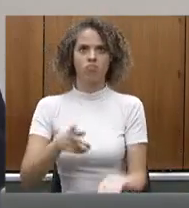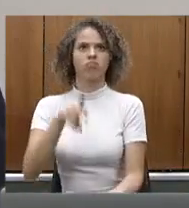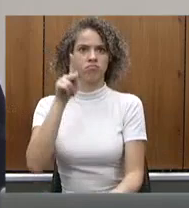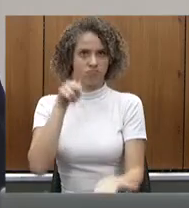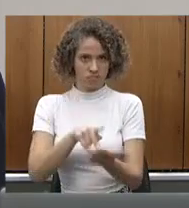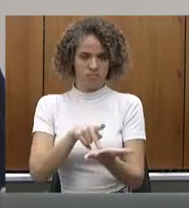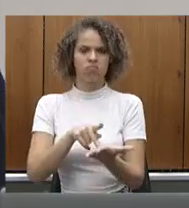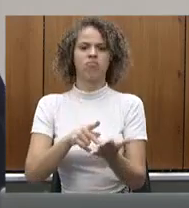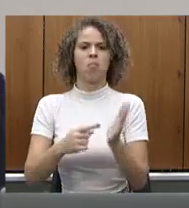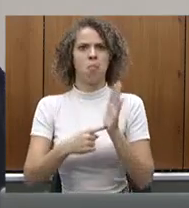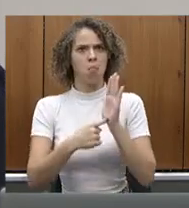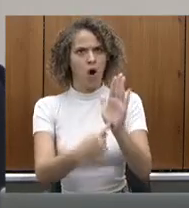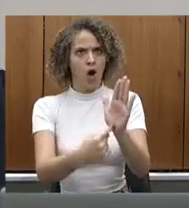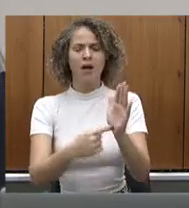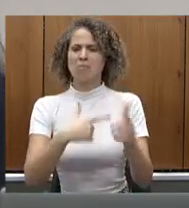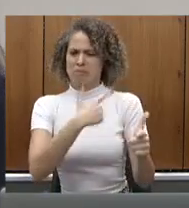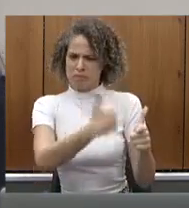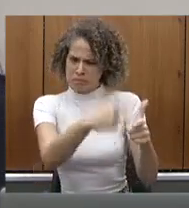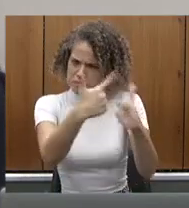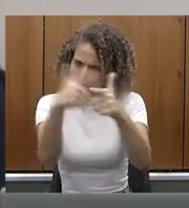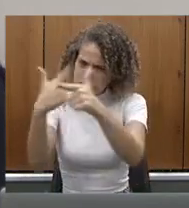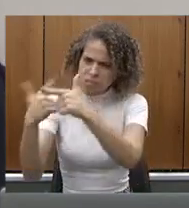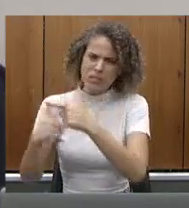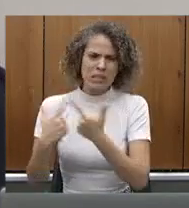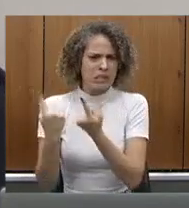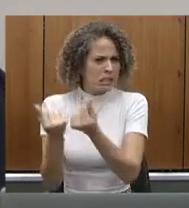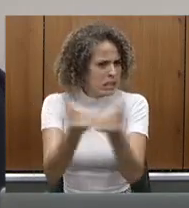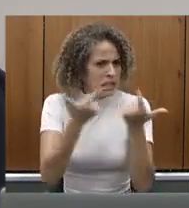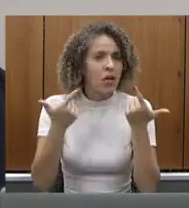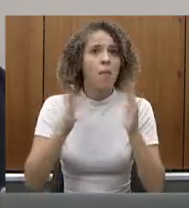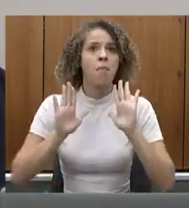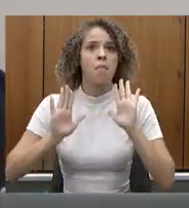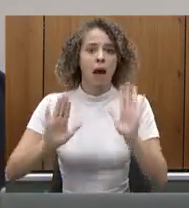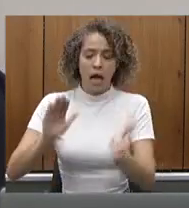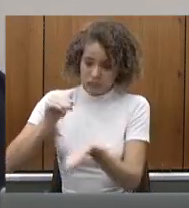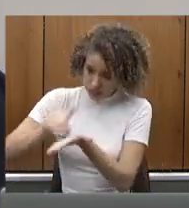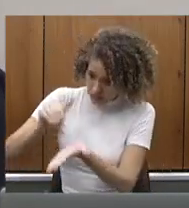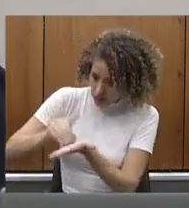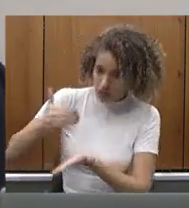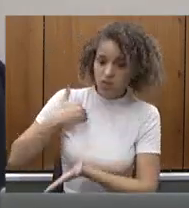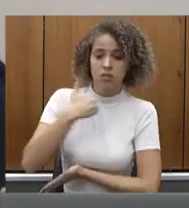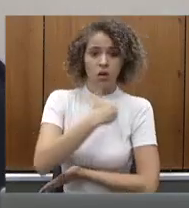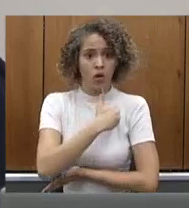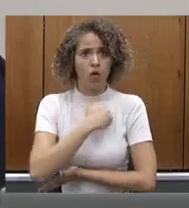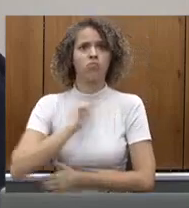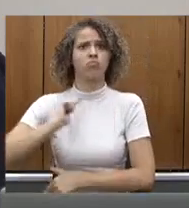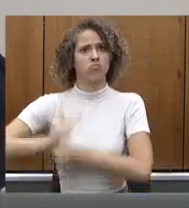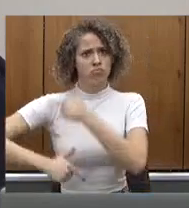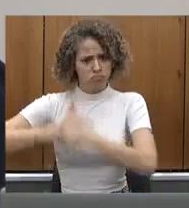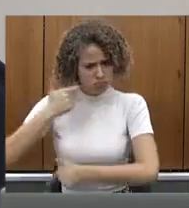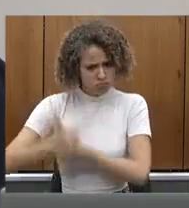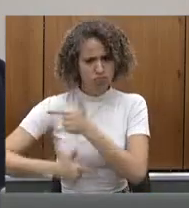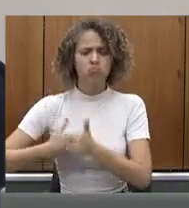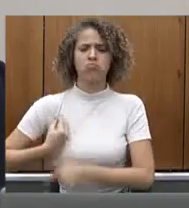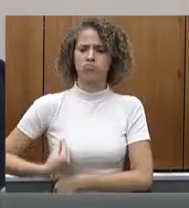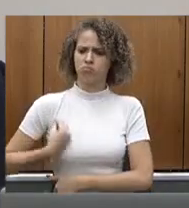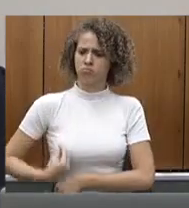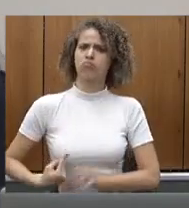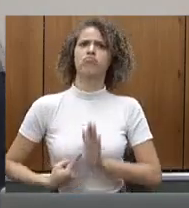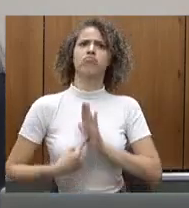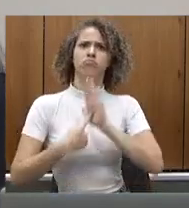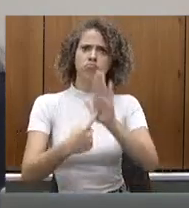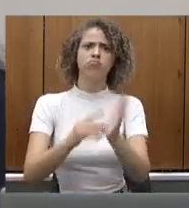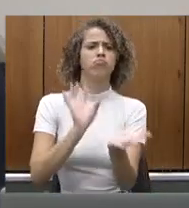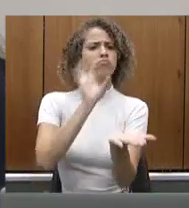vem. Tivemos problemas? Tivemos, sim, mas a secretaria e o governo do Estado estavam presentes lá nas regiões